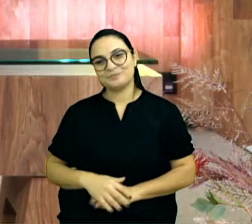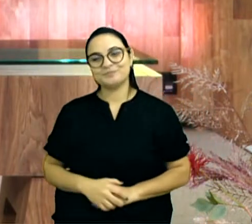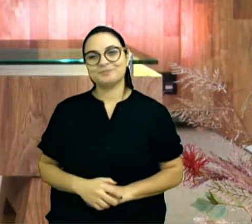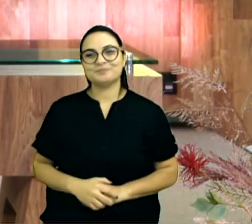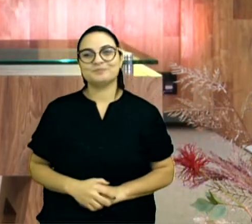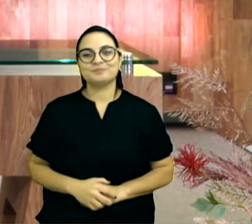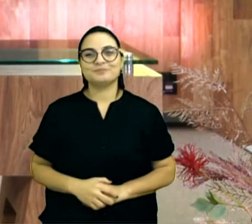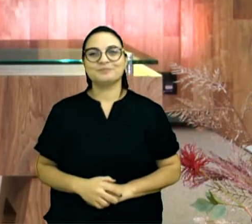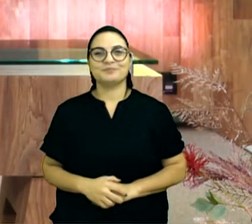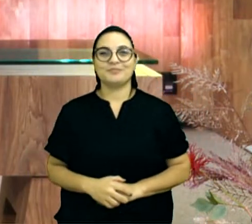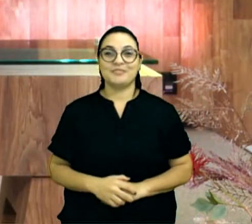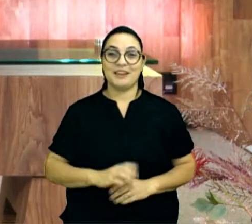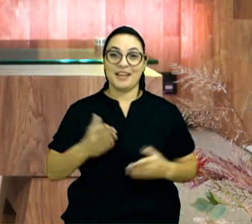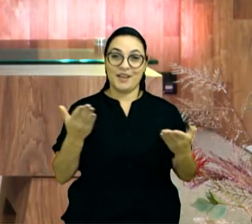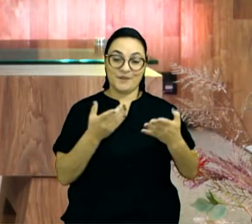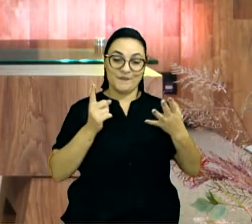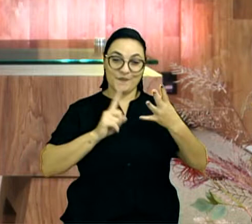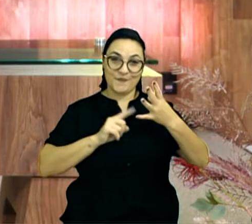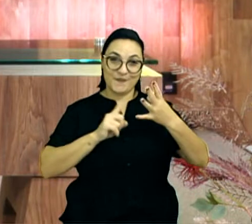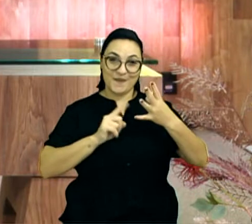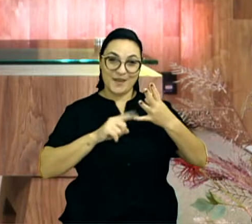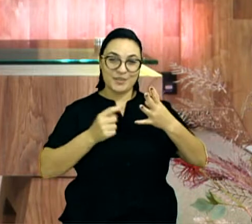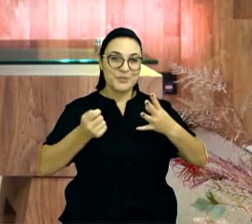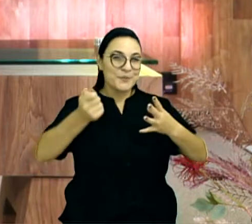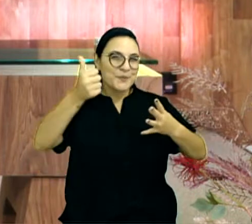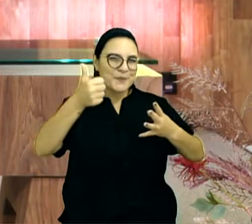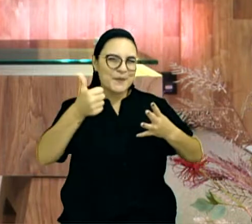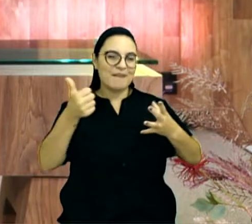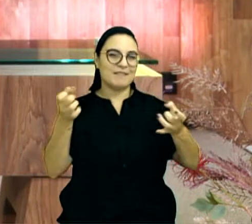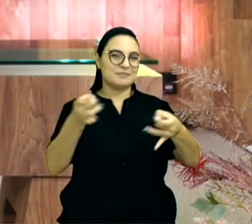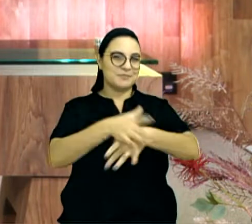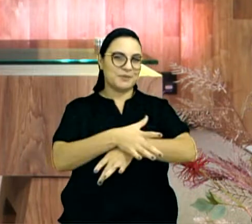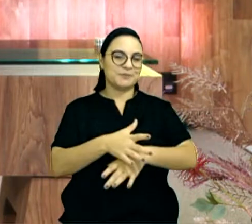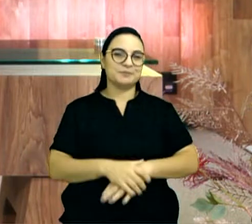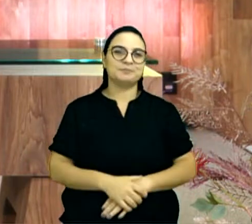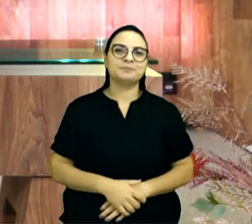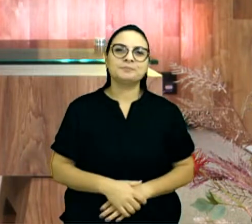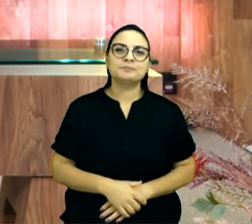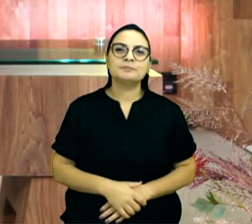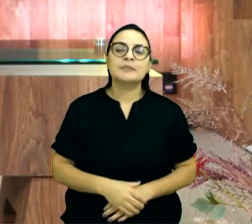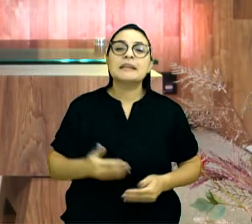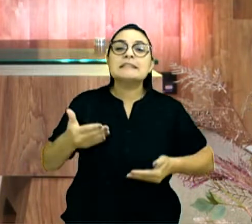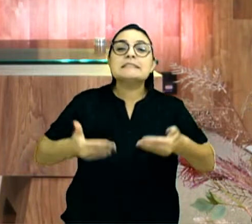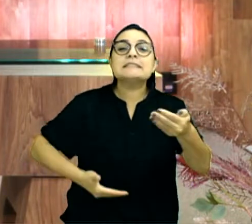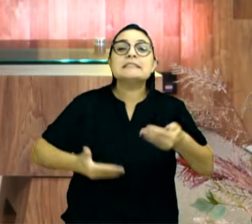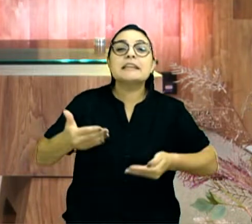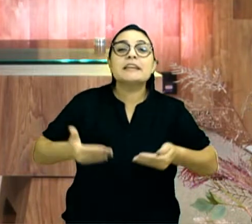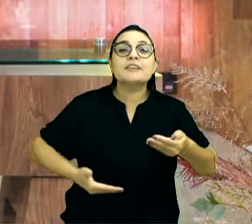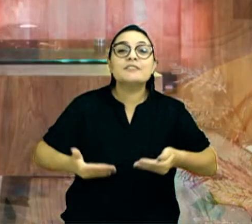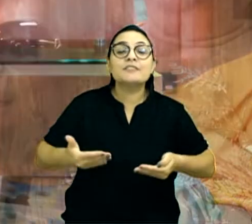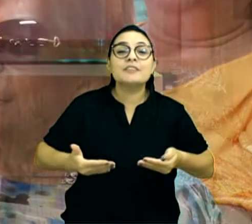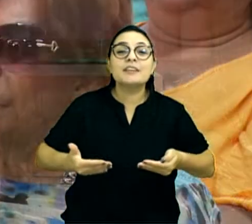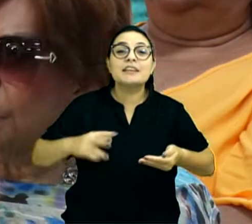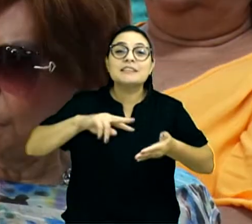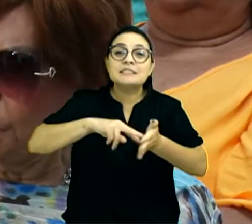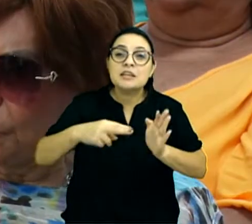Em quarto e penúltimo lugar, já estamos terminando, o servir deve ser com alegria,